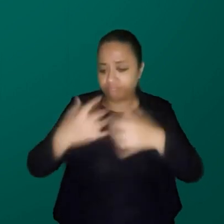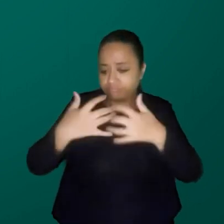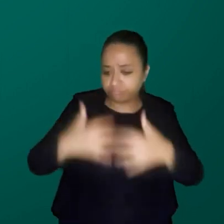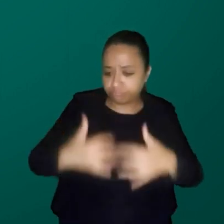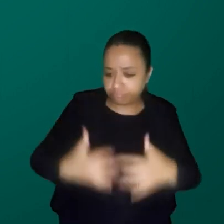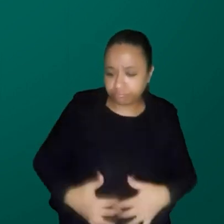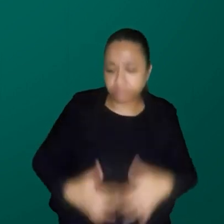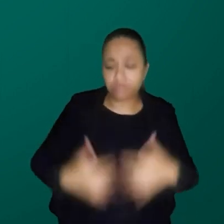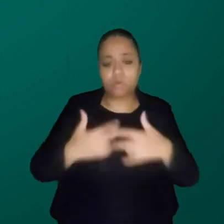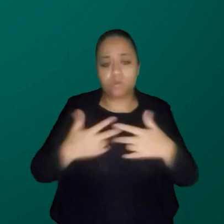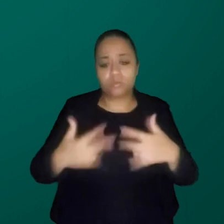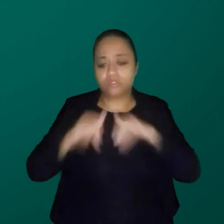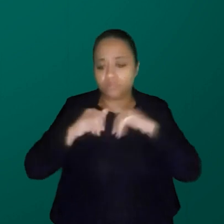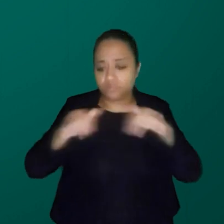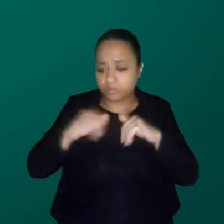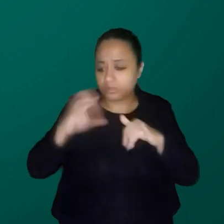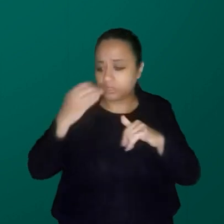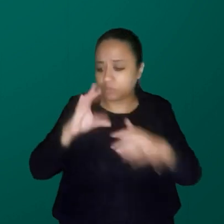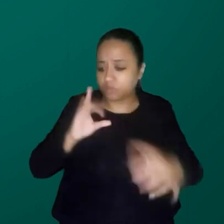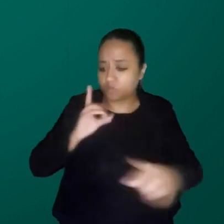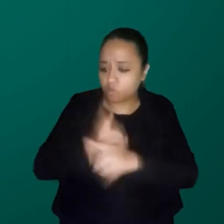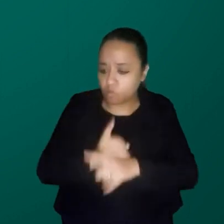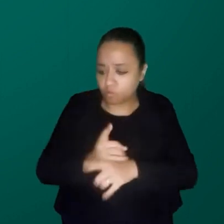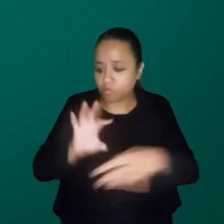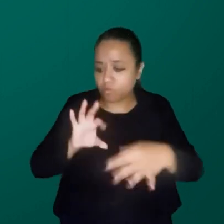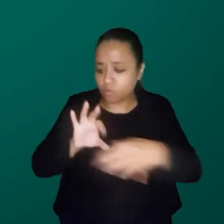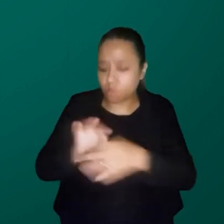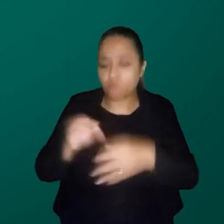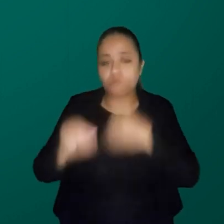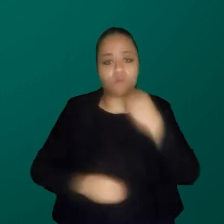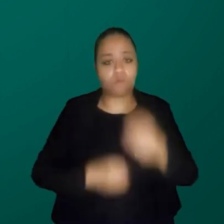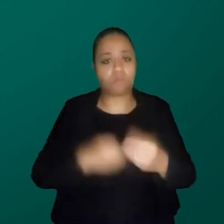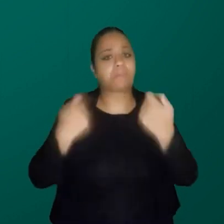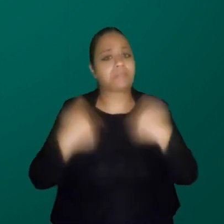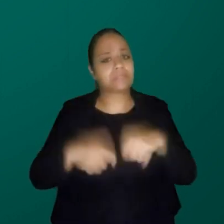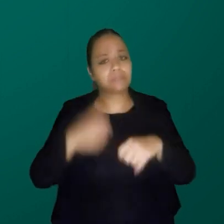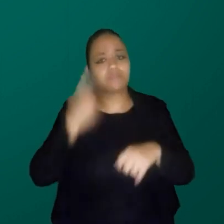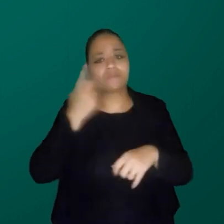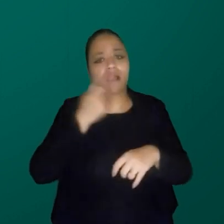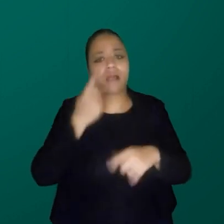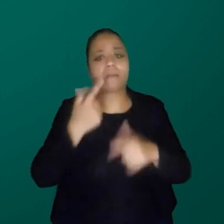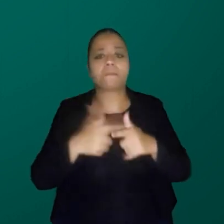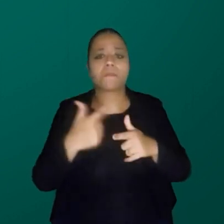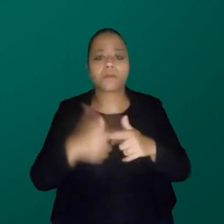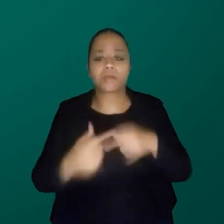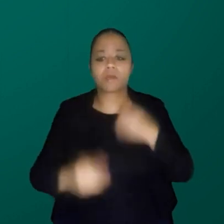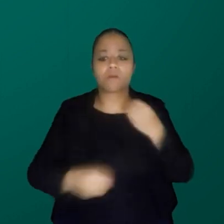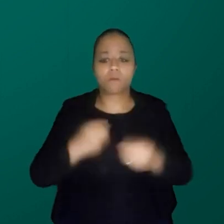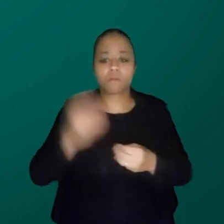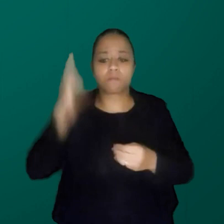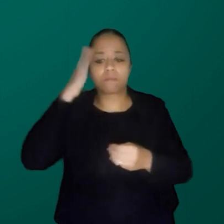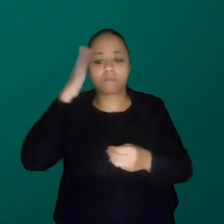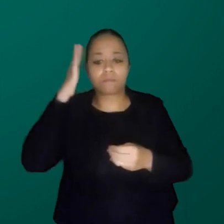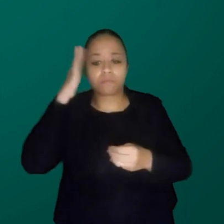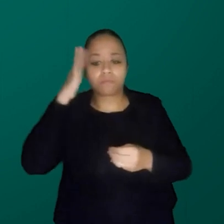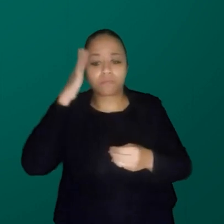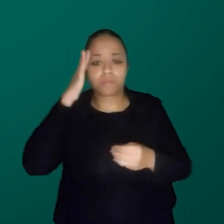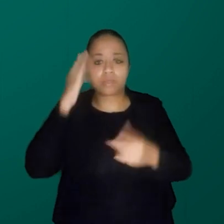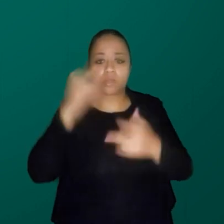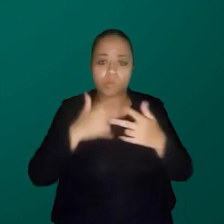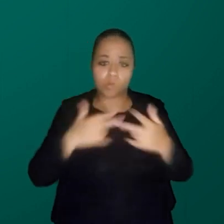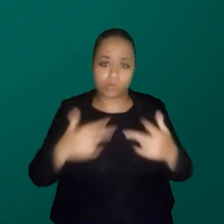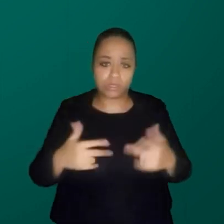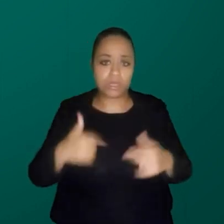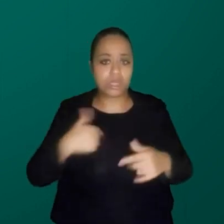encontram na divulgação científica? Por que a gente precisa falar disso? Como é que a gente vai entender isso? Eu sou